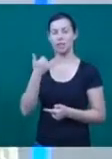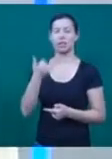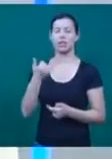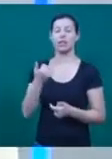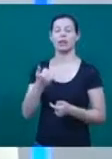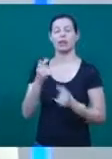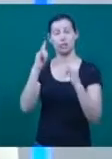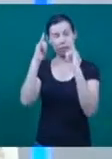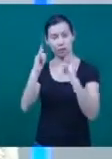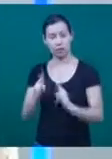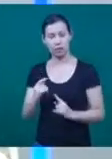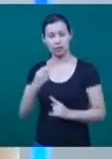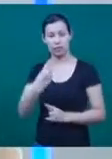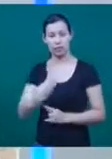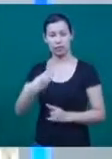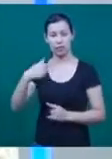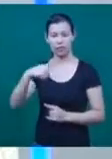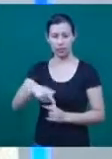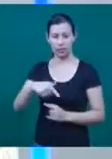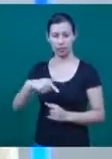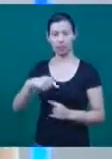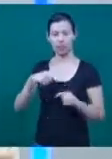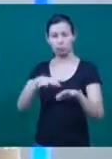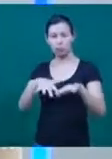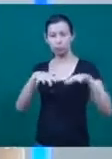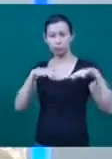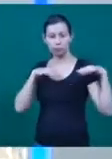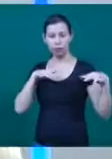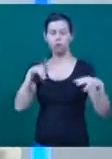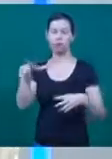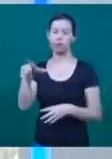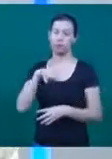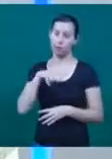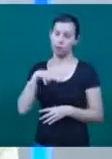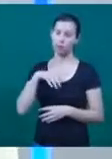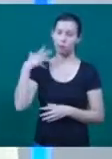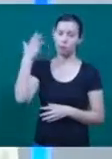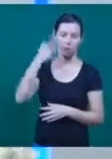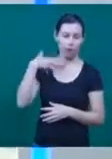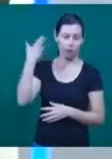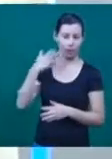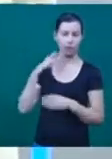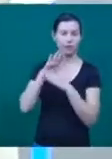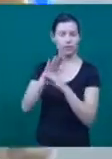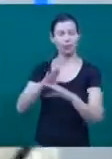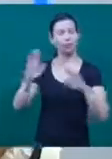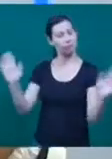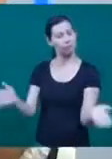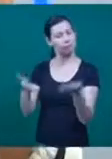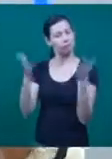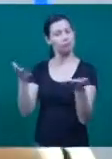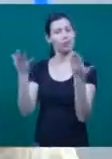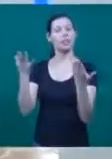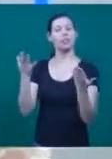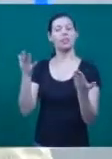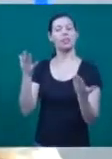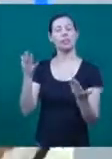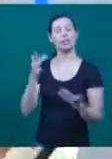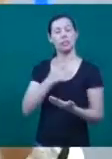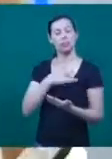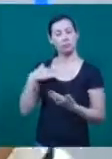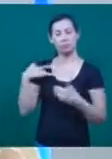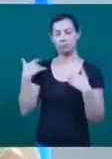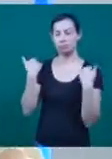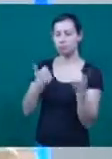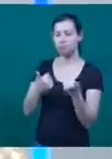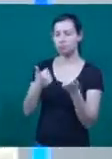3Q, estaremos aqui, esperando por você. Então, promova aí a qualidade de vida, o melhor bem-estar, e nós